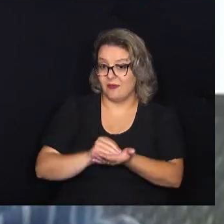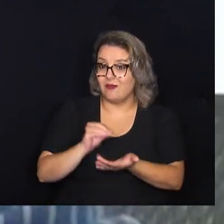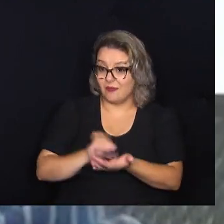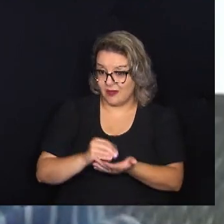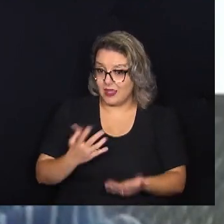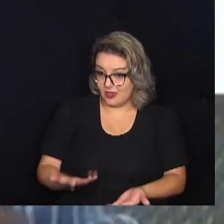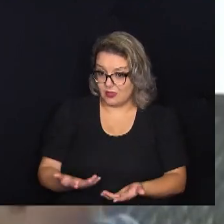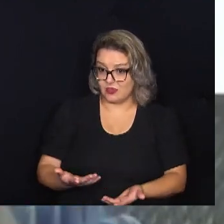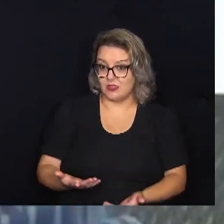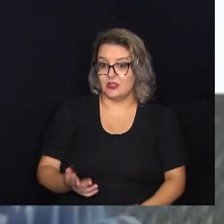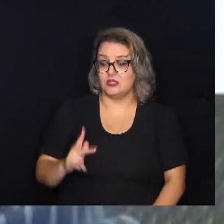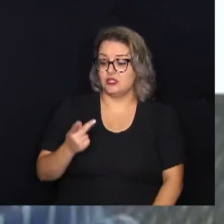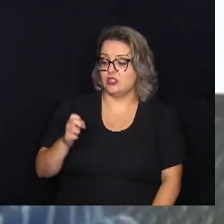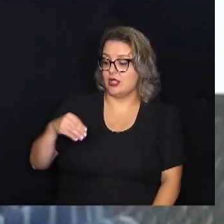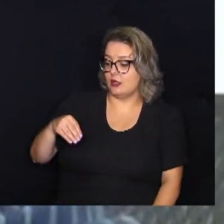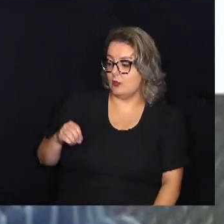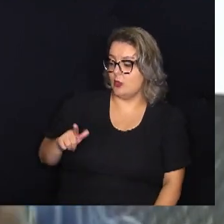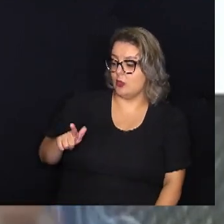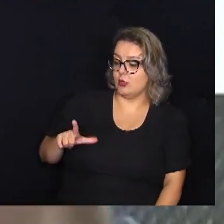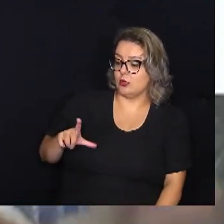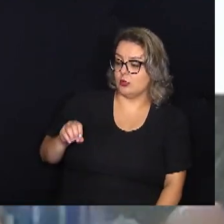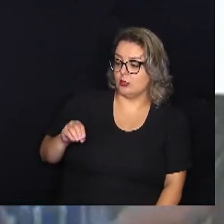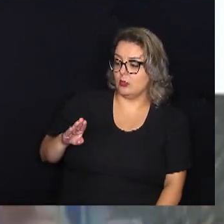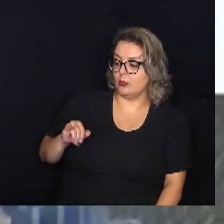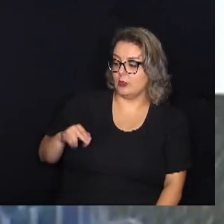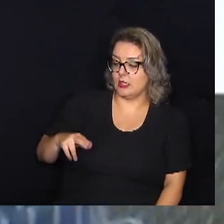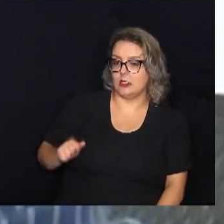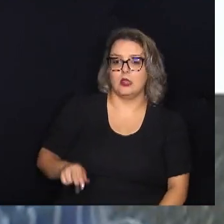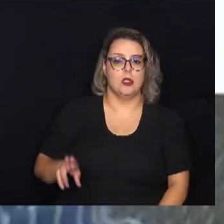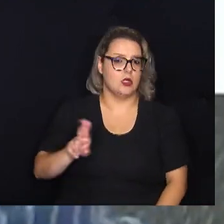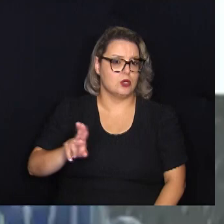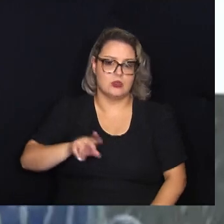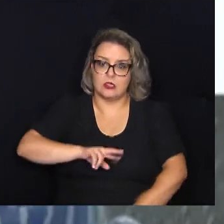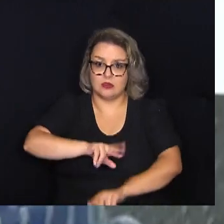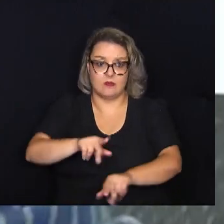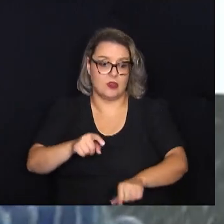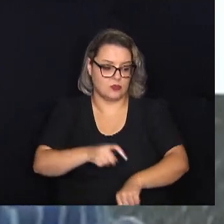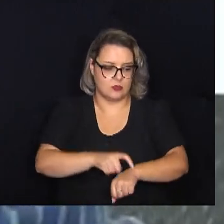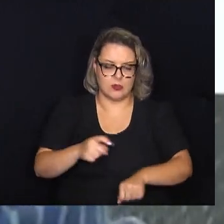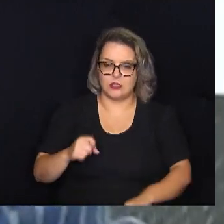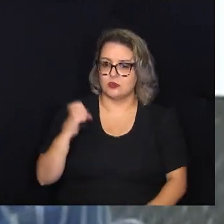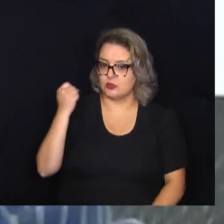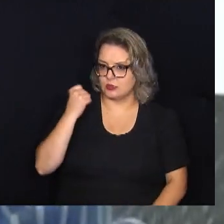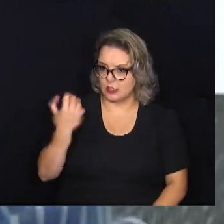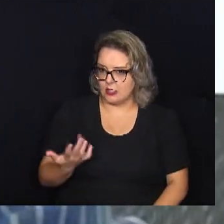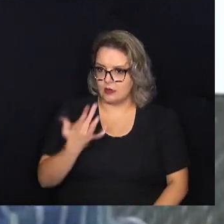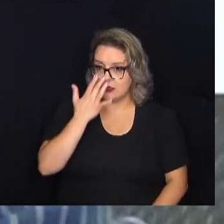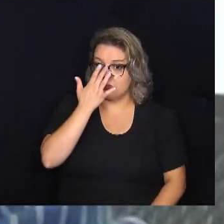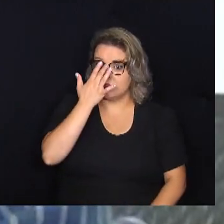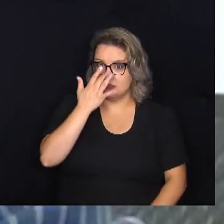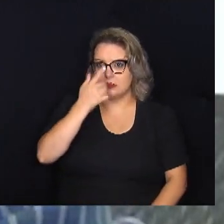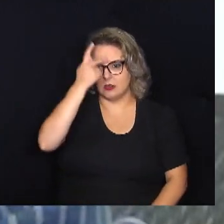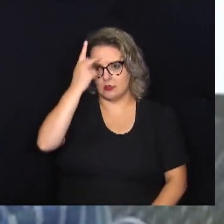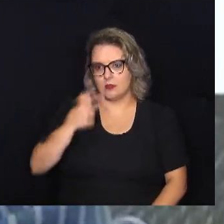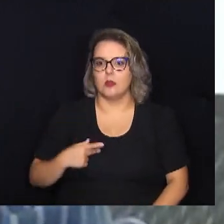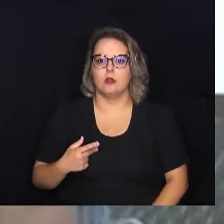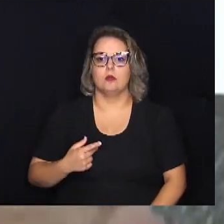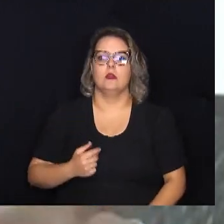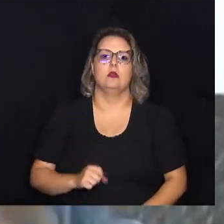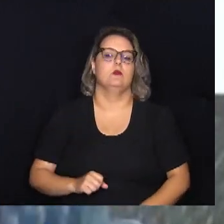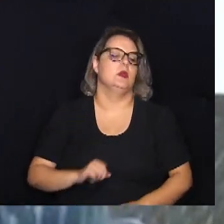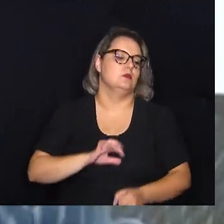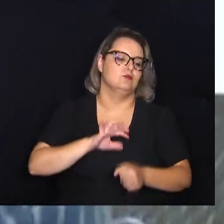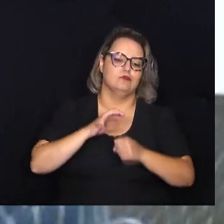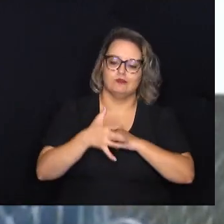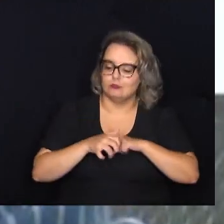muito grande de imunoglobulina. Porque elas são usadas em diversas situações clínicas, tá certo? Na própria crise da pandemia do Covid, houve uma